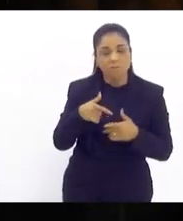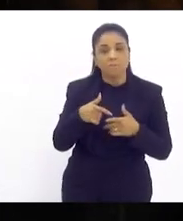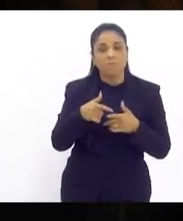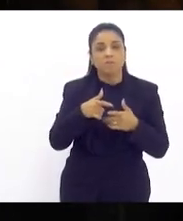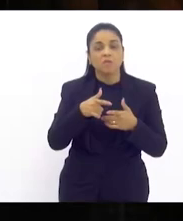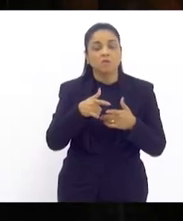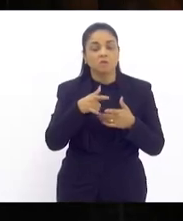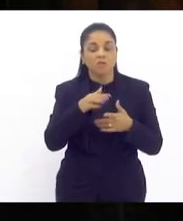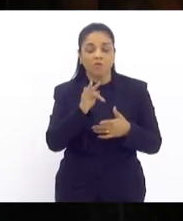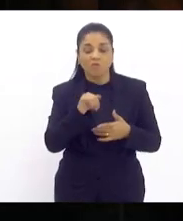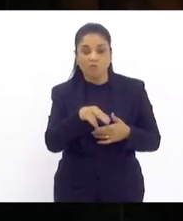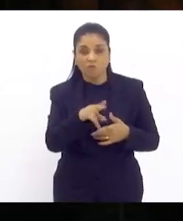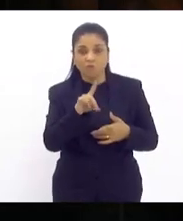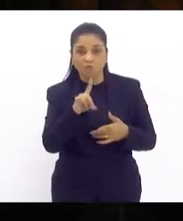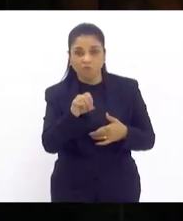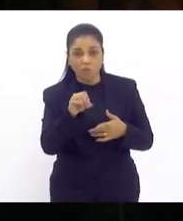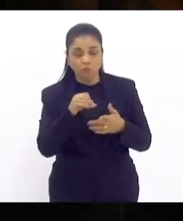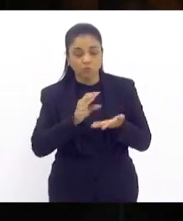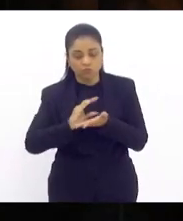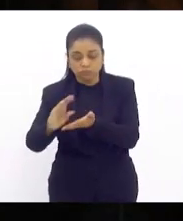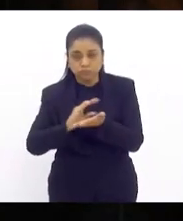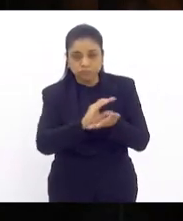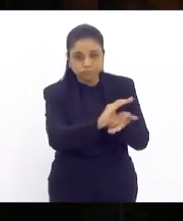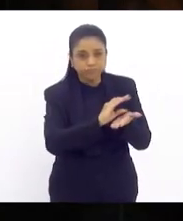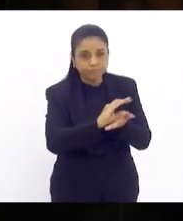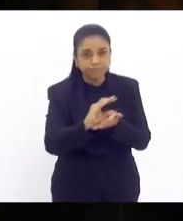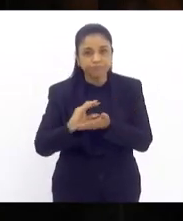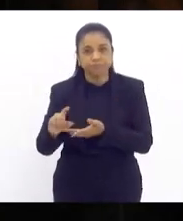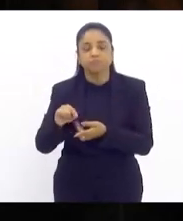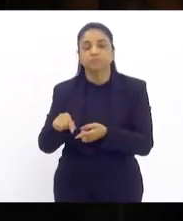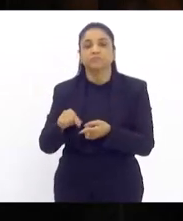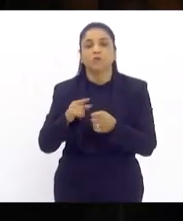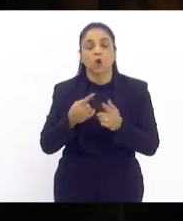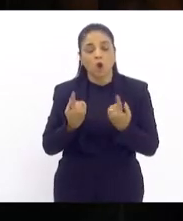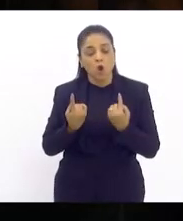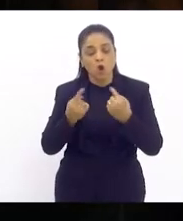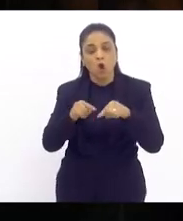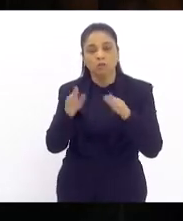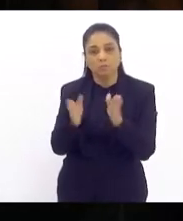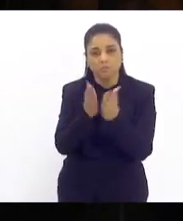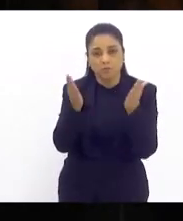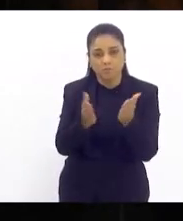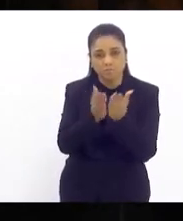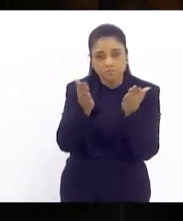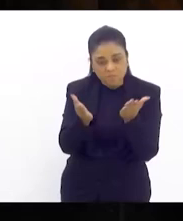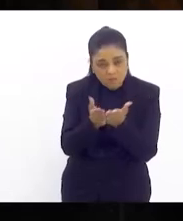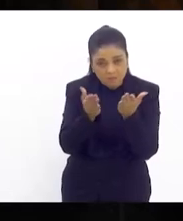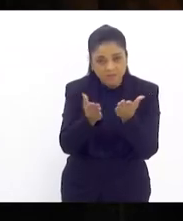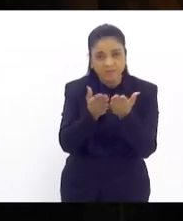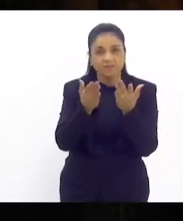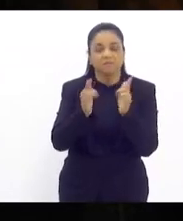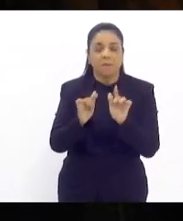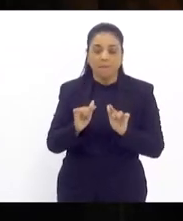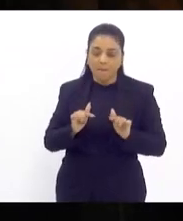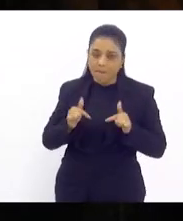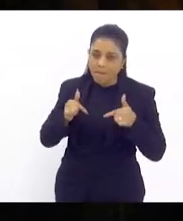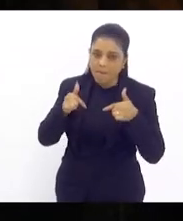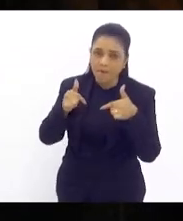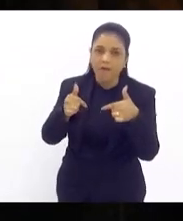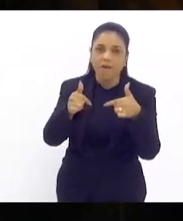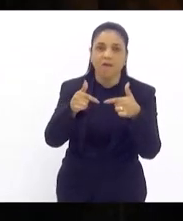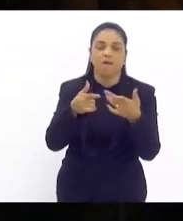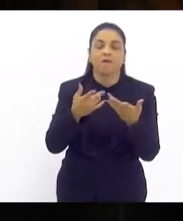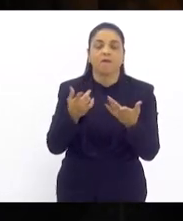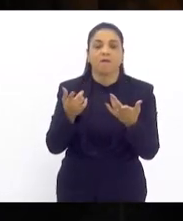fundo funcione e para que os recursos do fundo de combate à pobreza seja de fato que